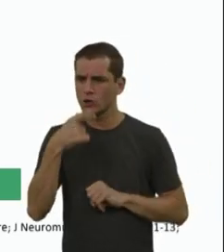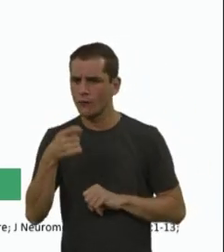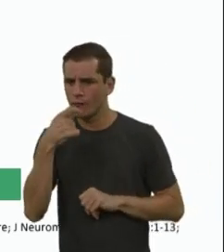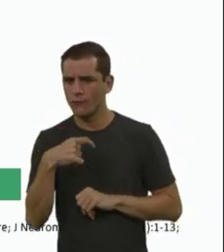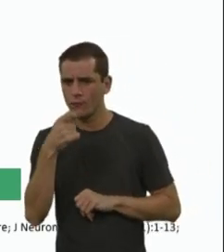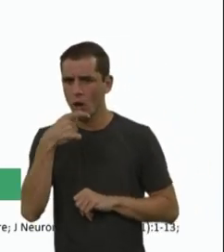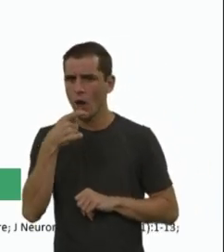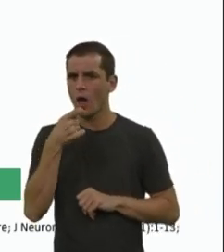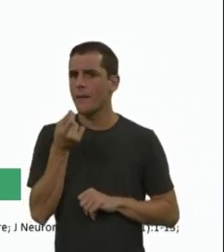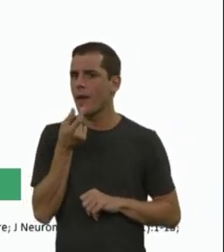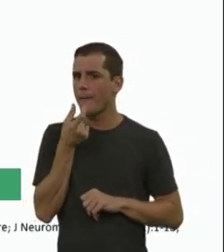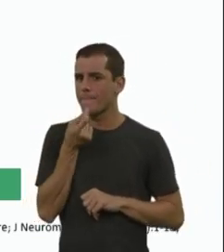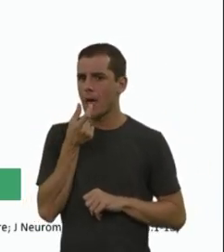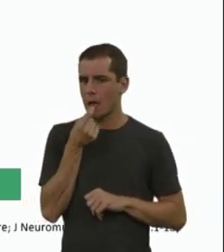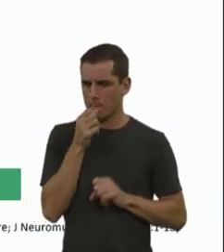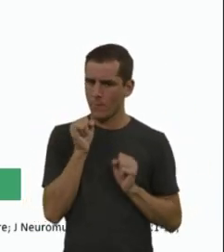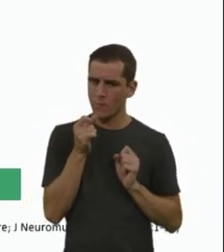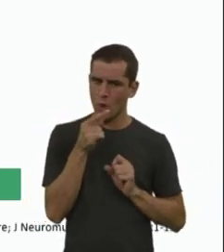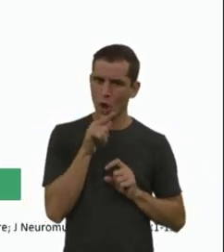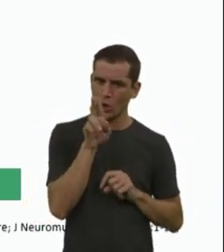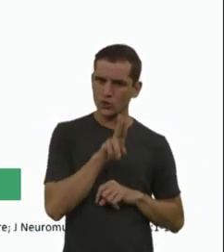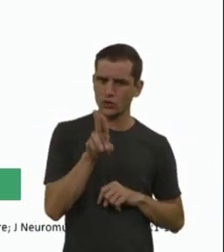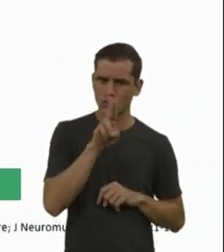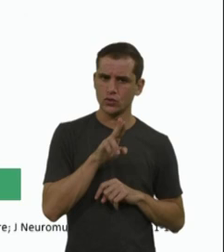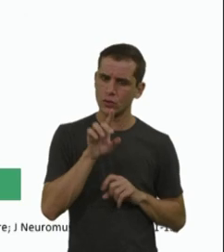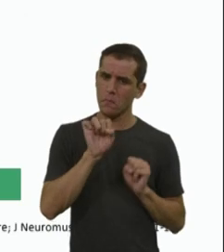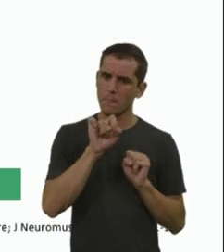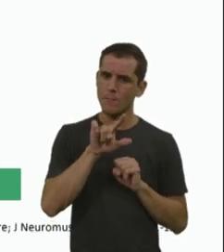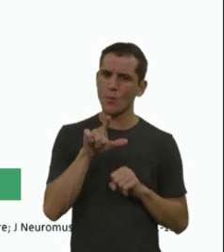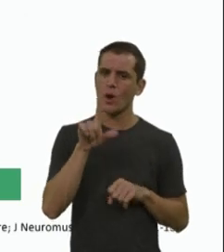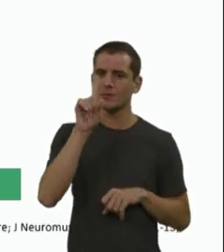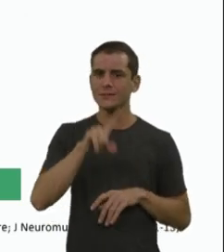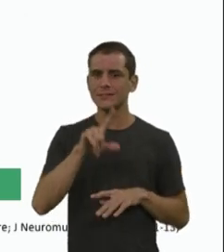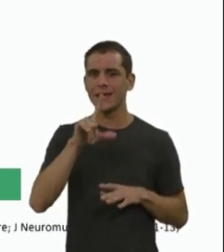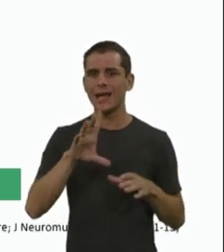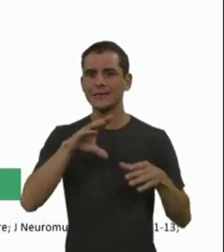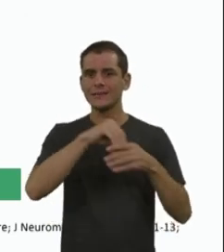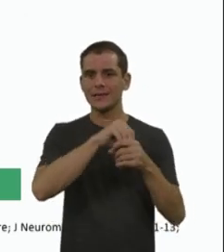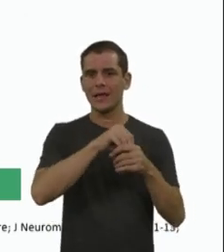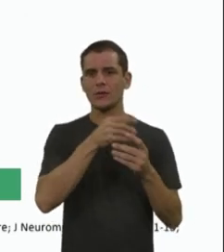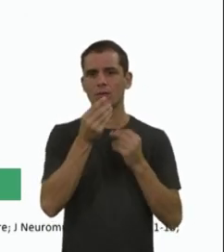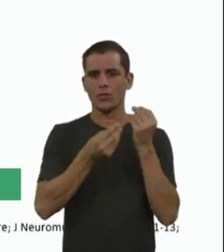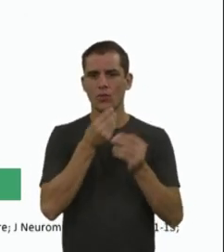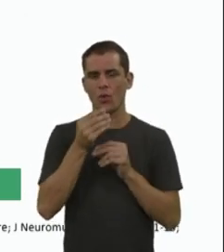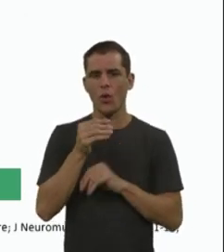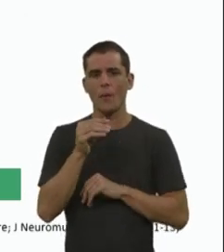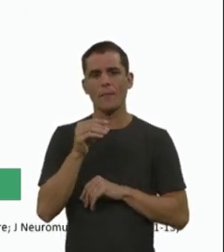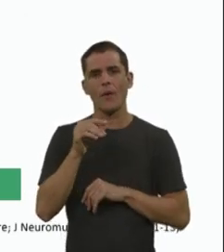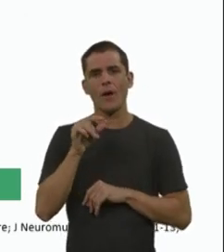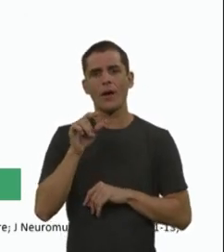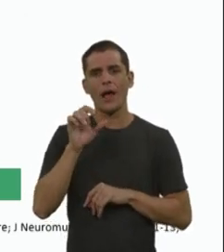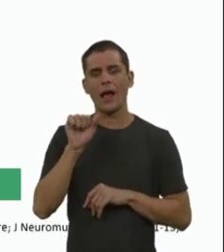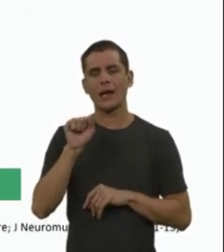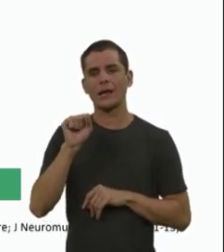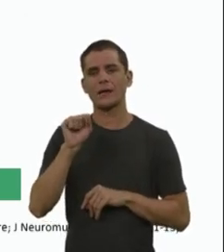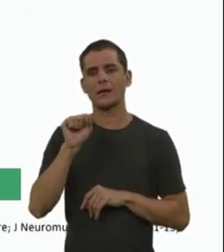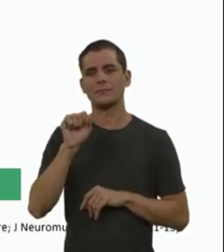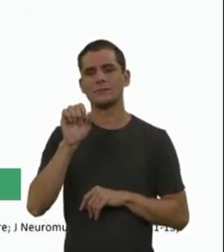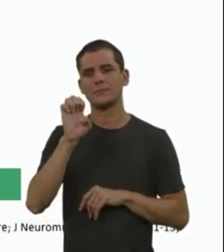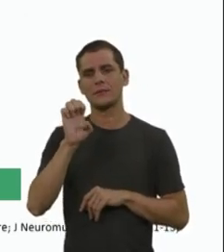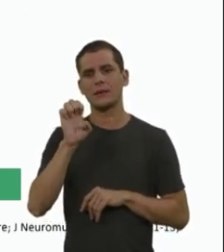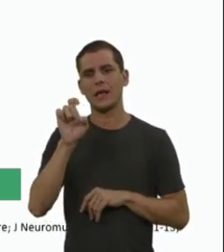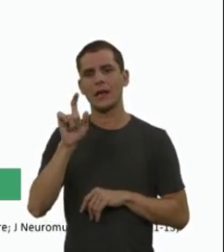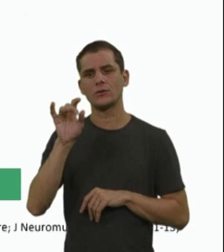no gene SMN2, levando a inclusão do Exxon7, como se eu transformasse o meu SMN2 num